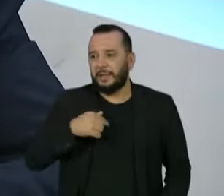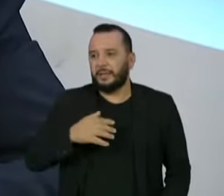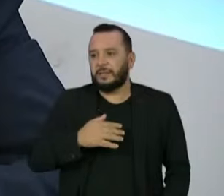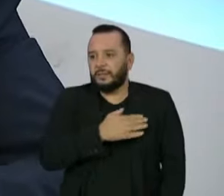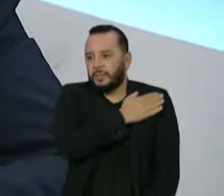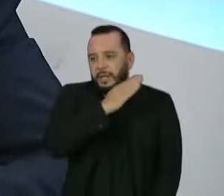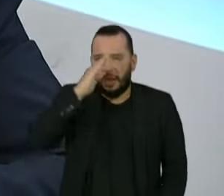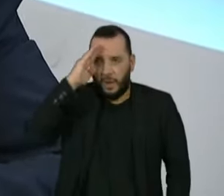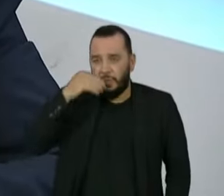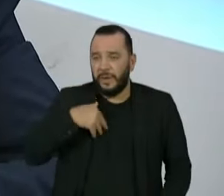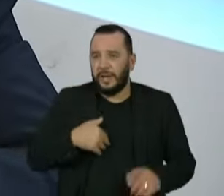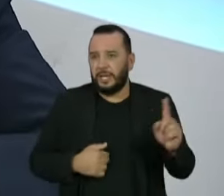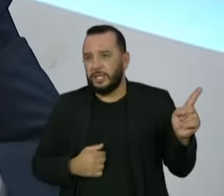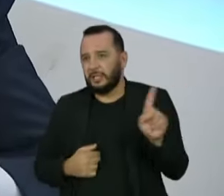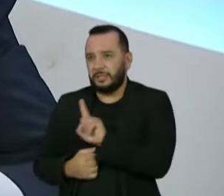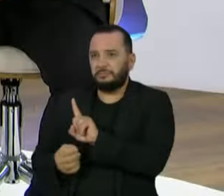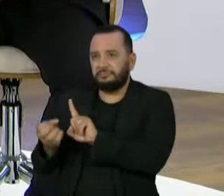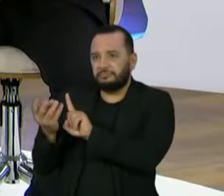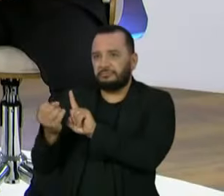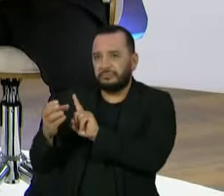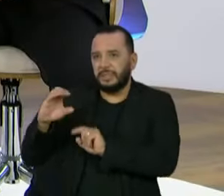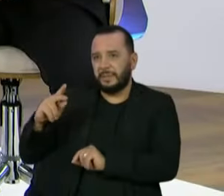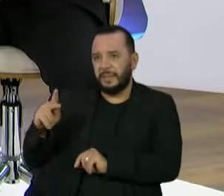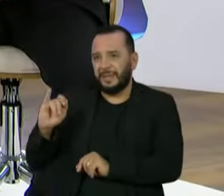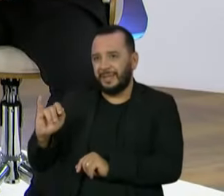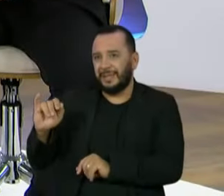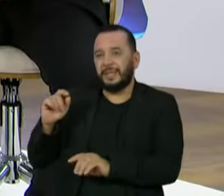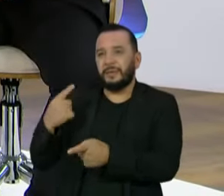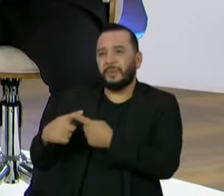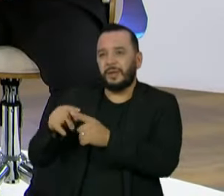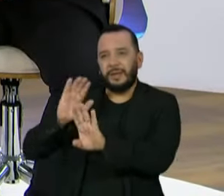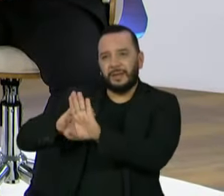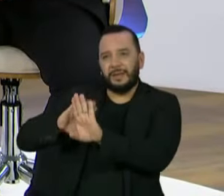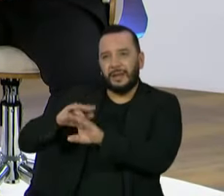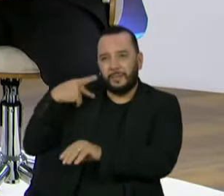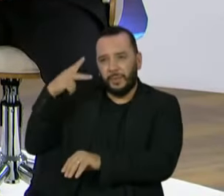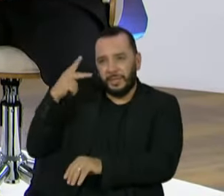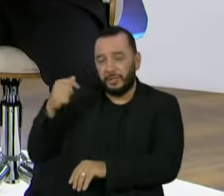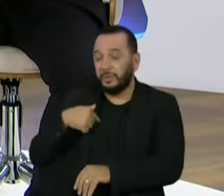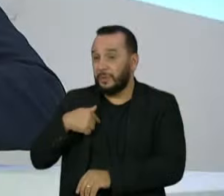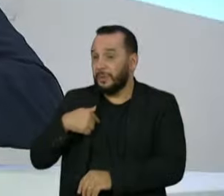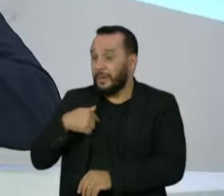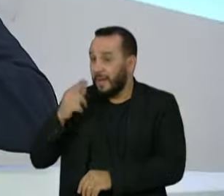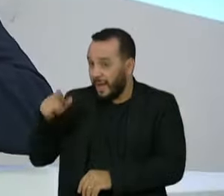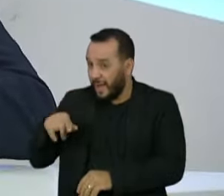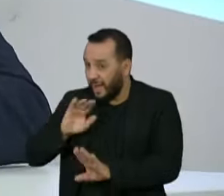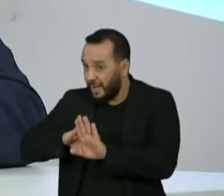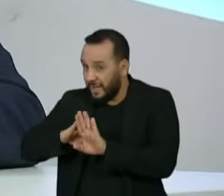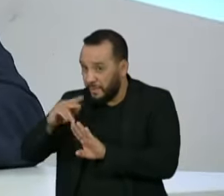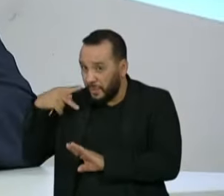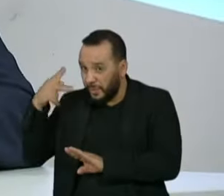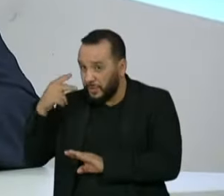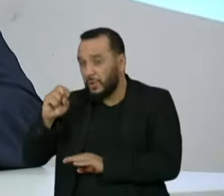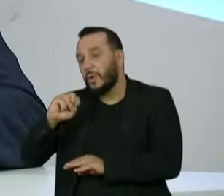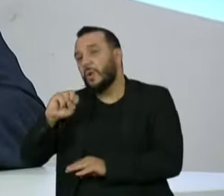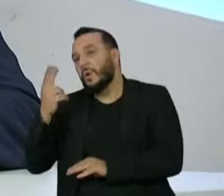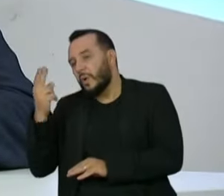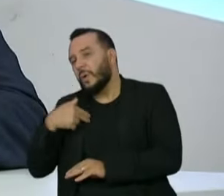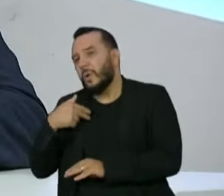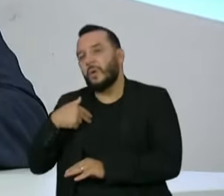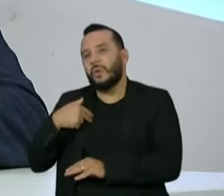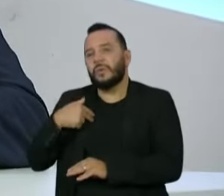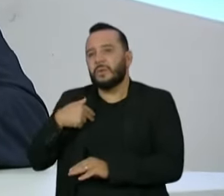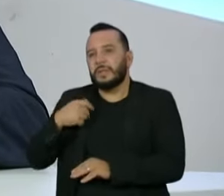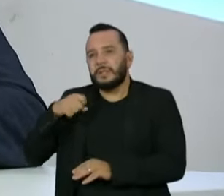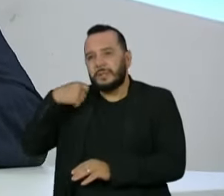Gostaria de saber, em primeiro lugar, se eram só questões políticas ou se algum senador apresentava um receio pela estabilidade